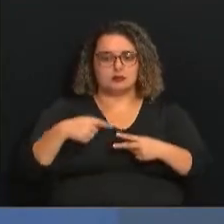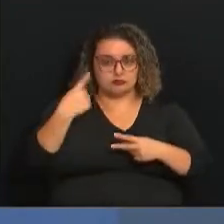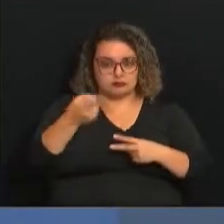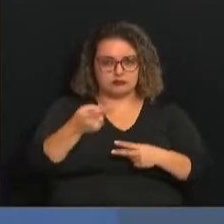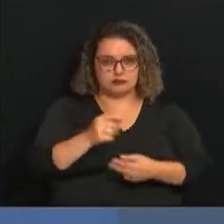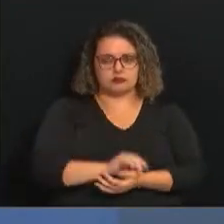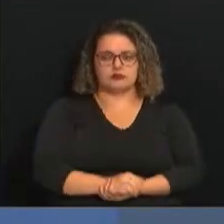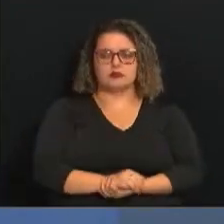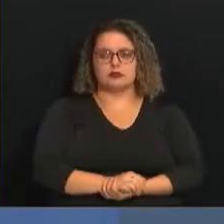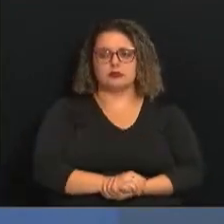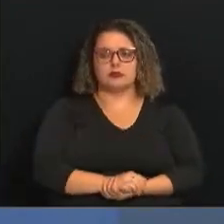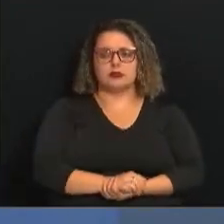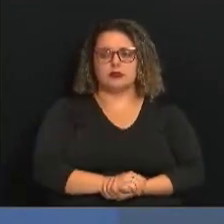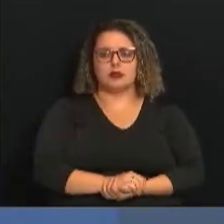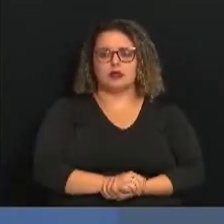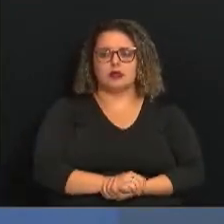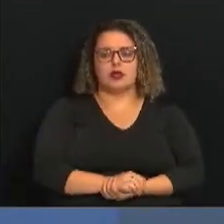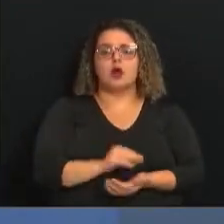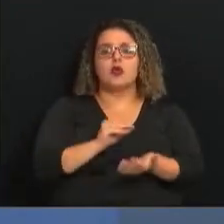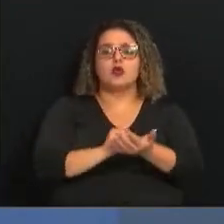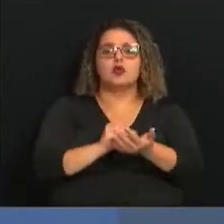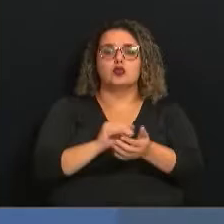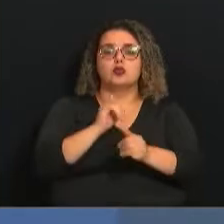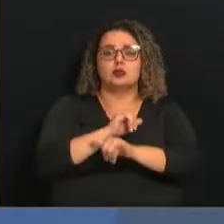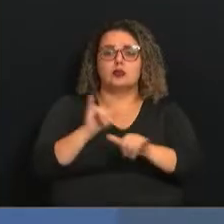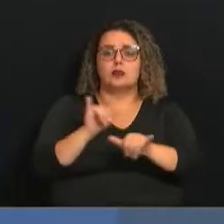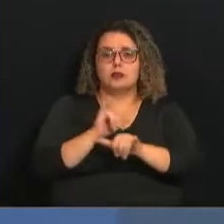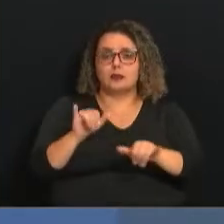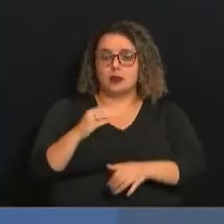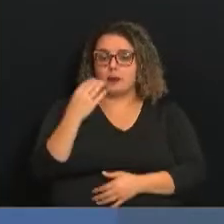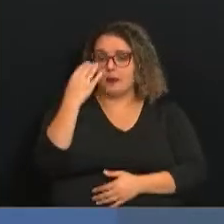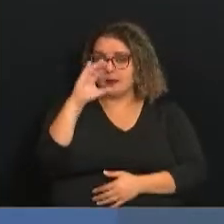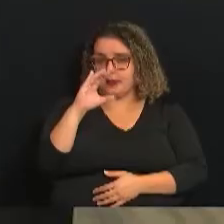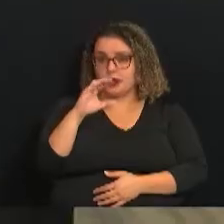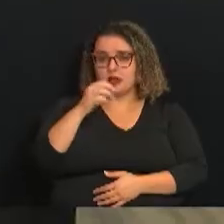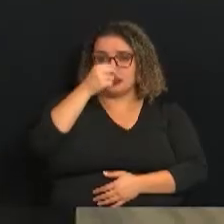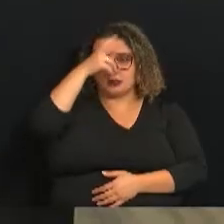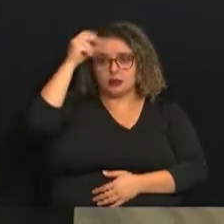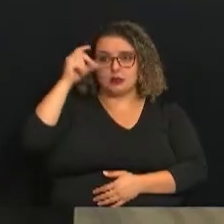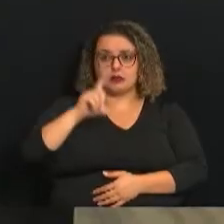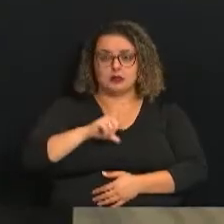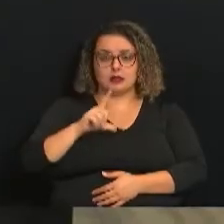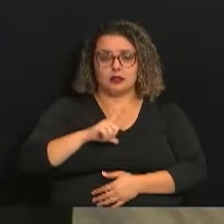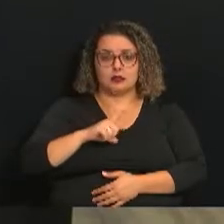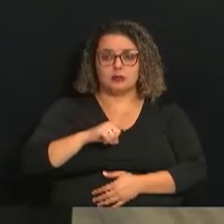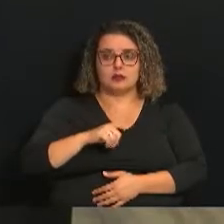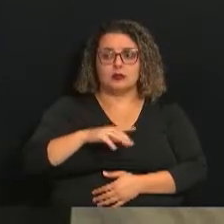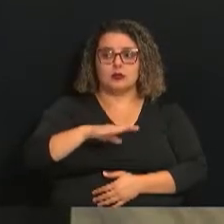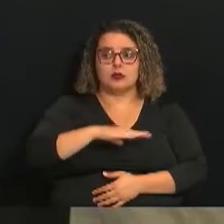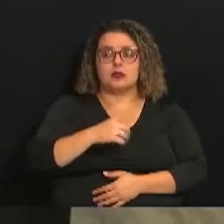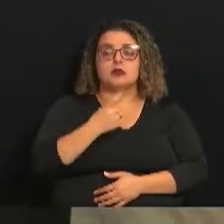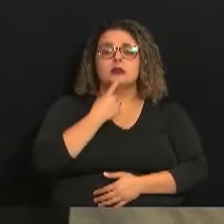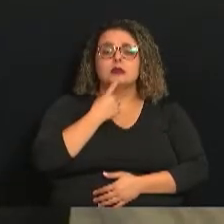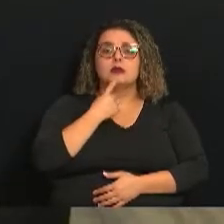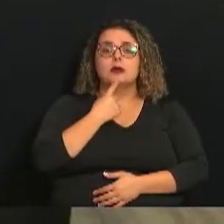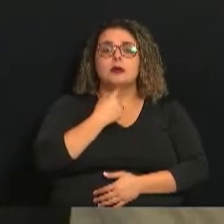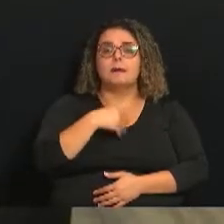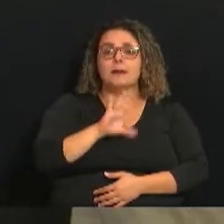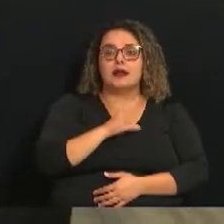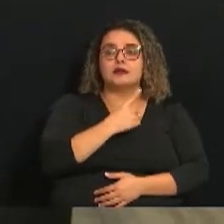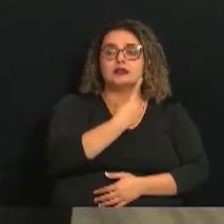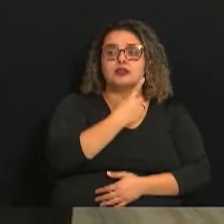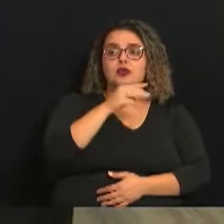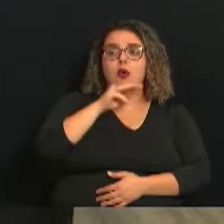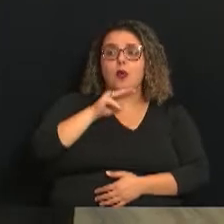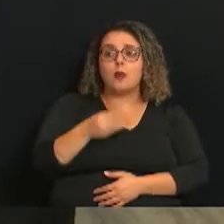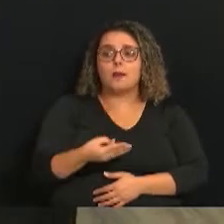acordo com a última publicação da Prefeitura, olha, a gente tem em Campinas, Gabriel, mais de um milhão de pessoas que